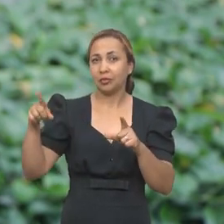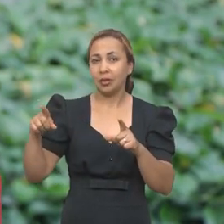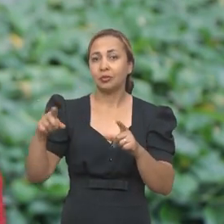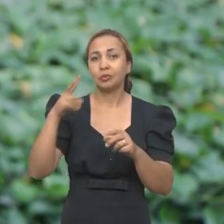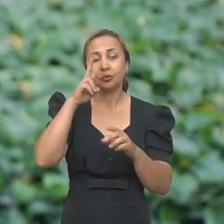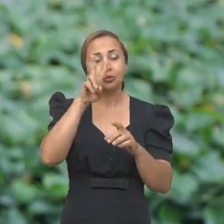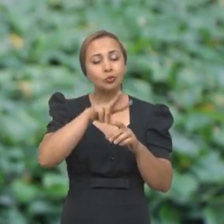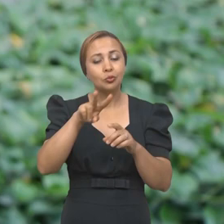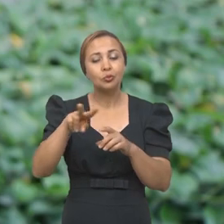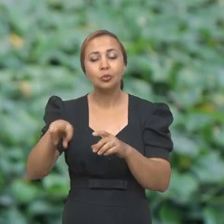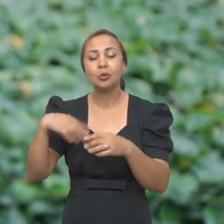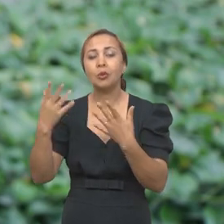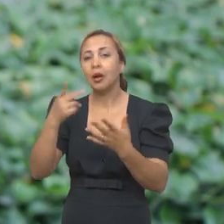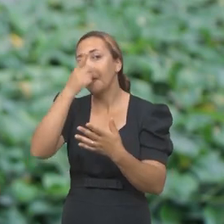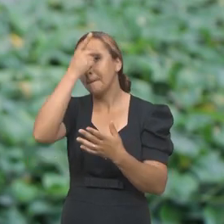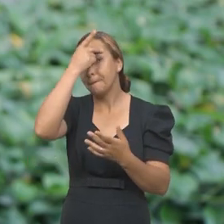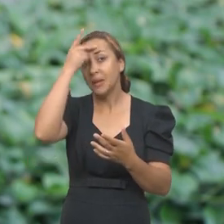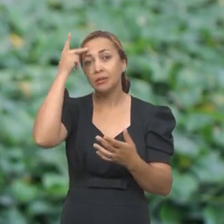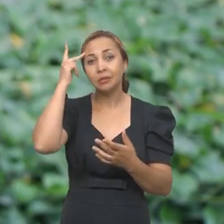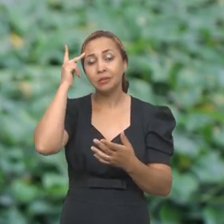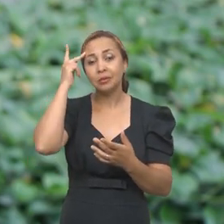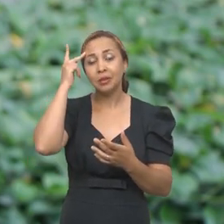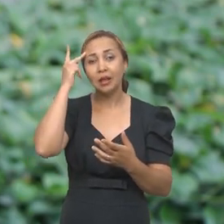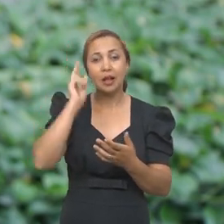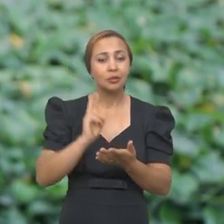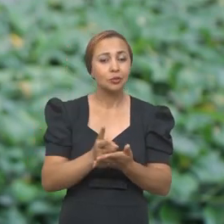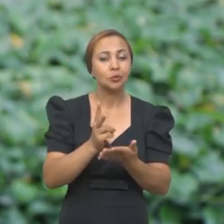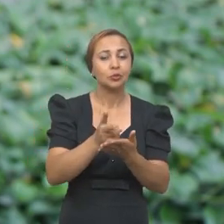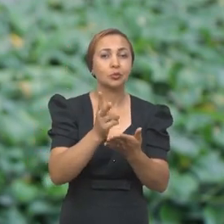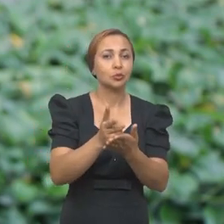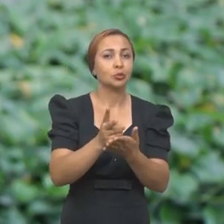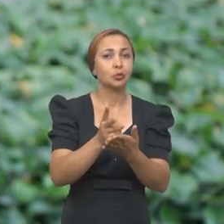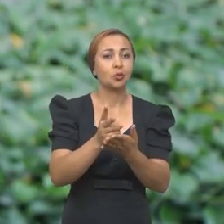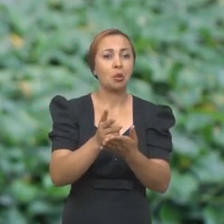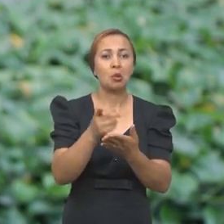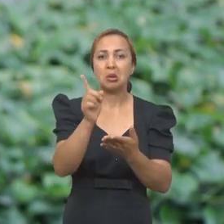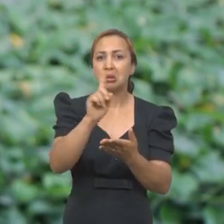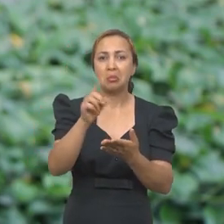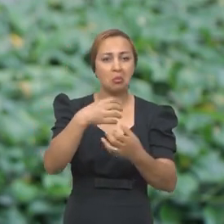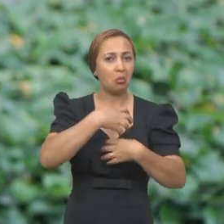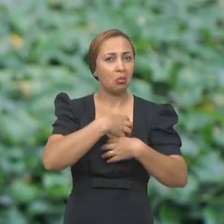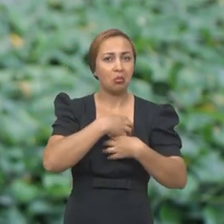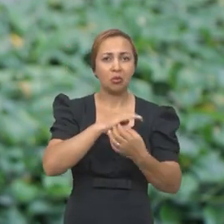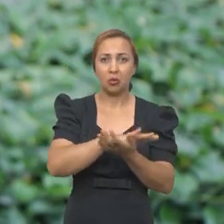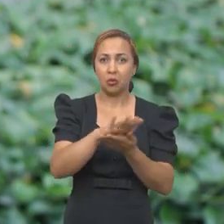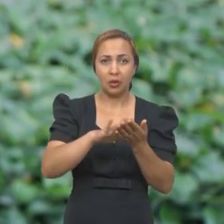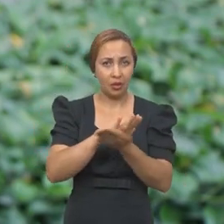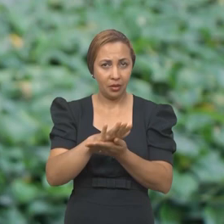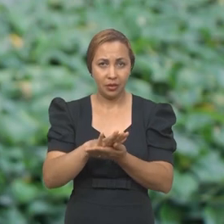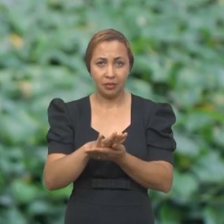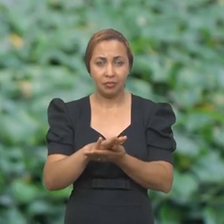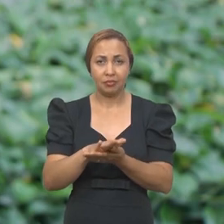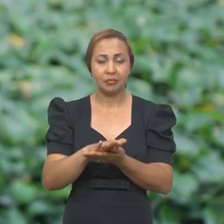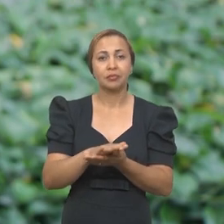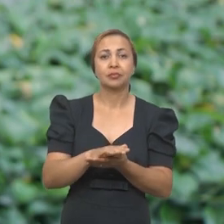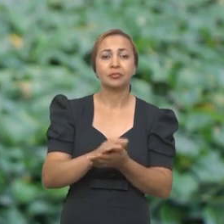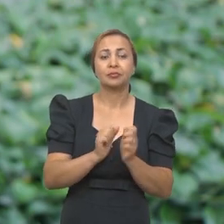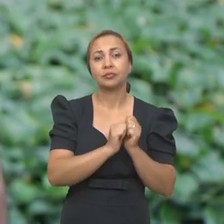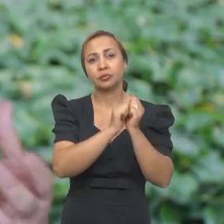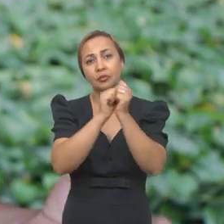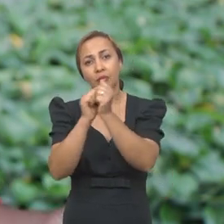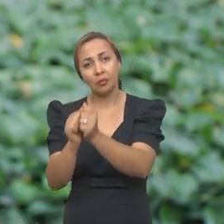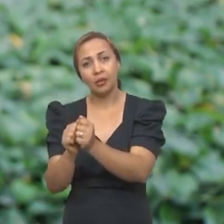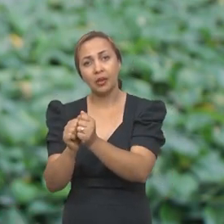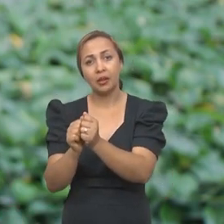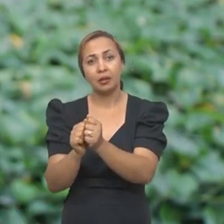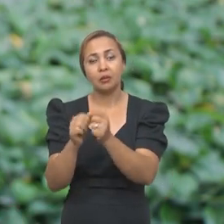monitoramento, verificando, de fato, quais foram as pessoas que permaneceram assintomáticos após a realização do teste e